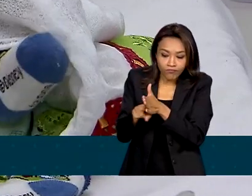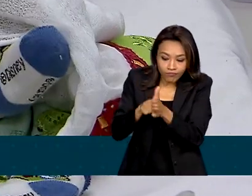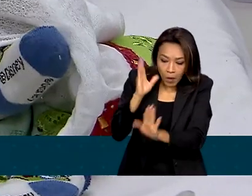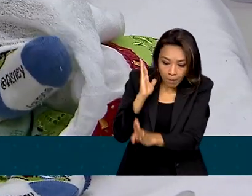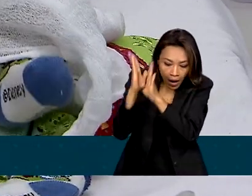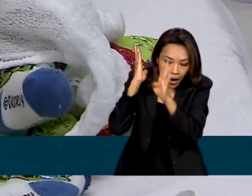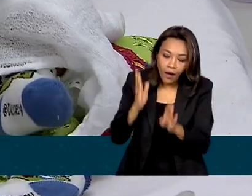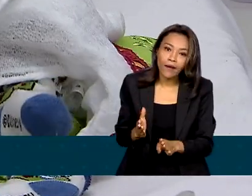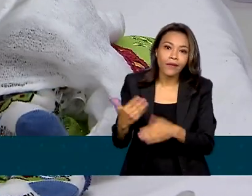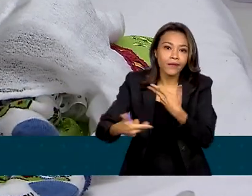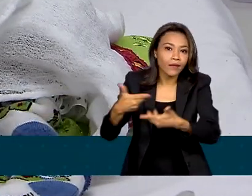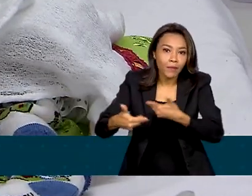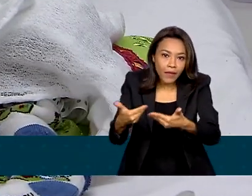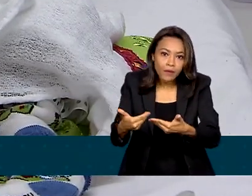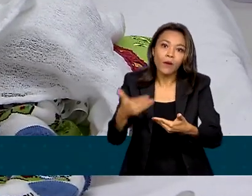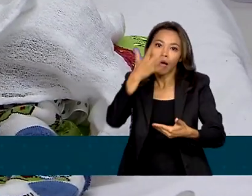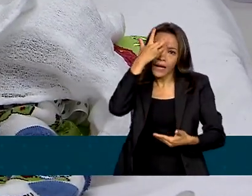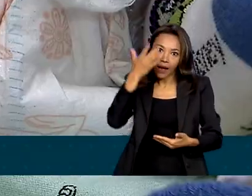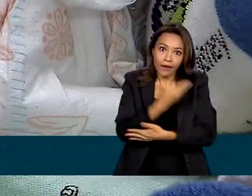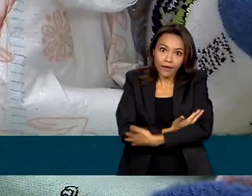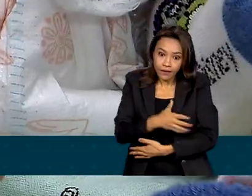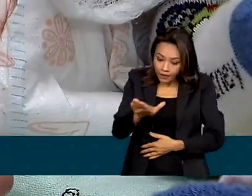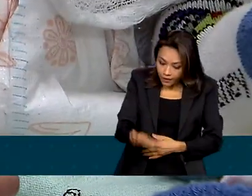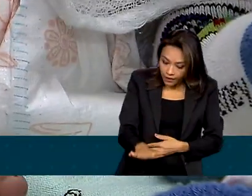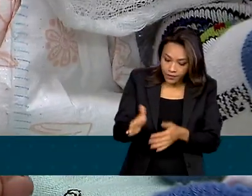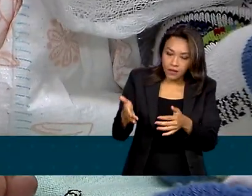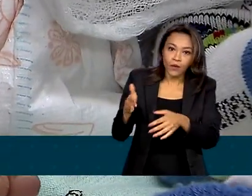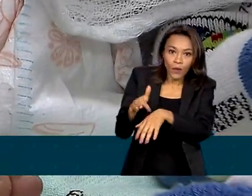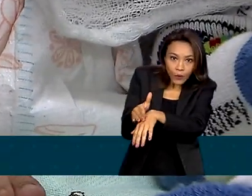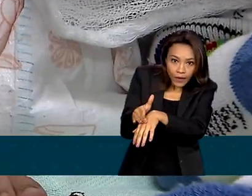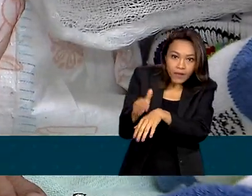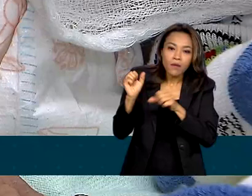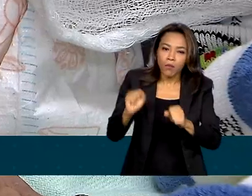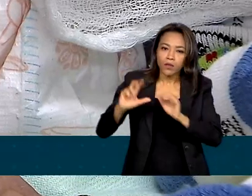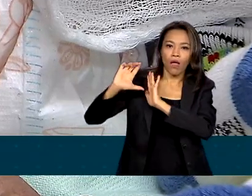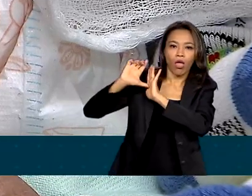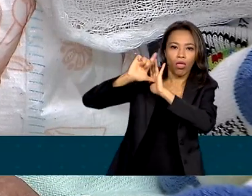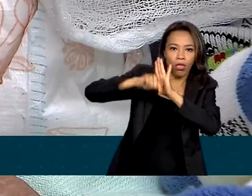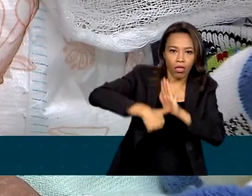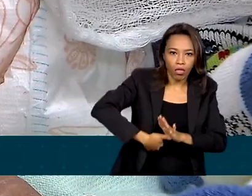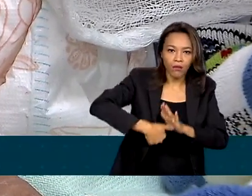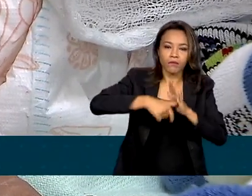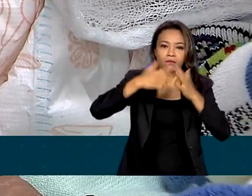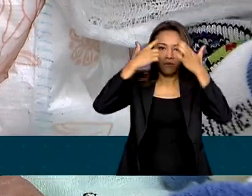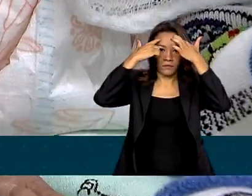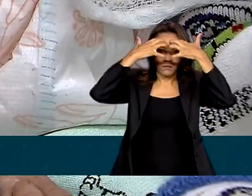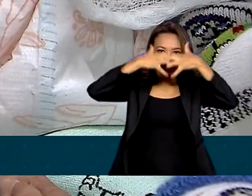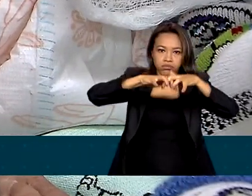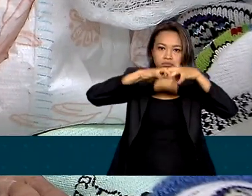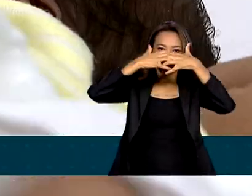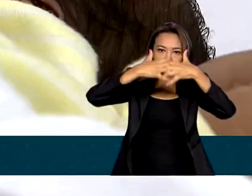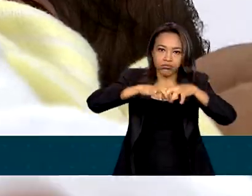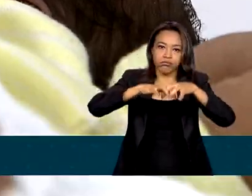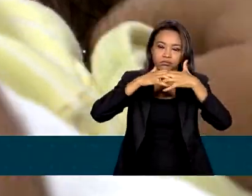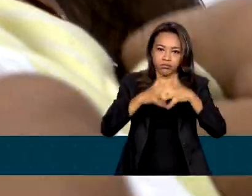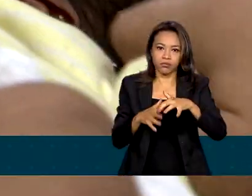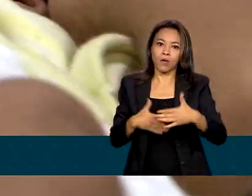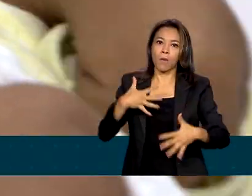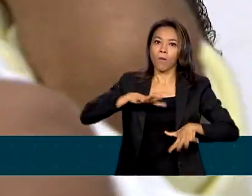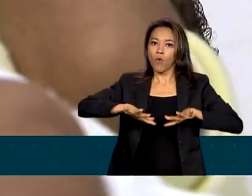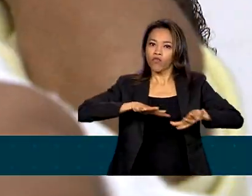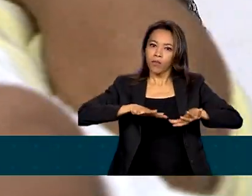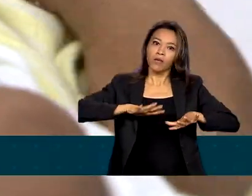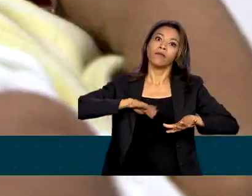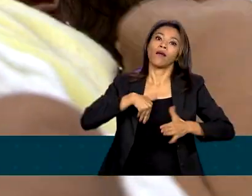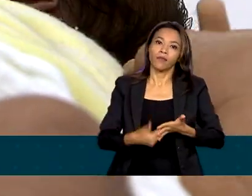precoce, a criança com a doença rara pode ter atraso no desenvolvimento neuropsicomotor e até morrer.